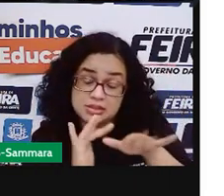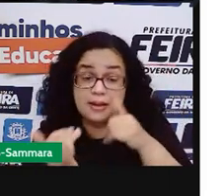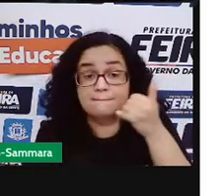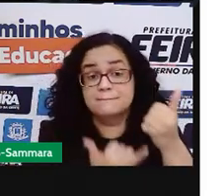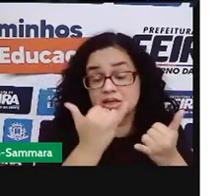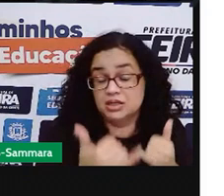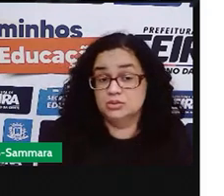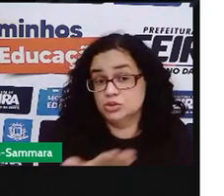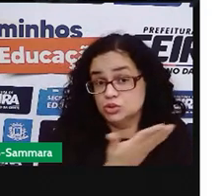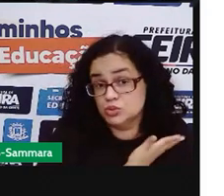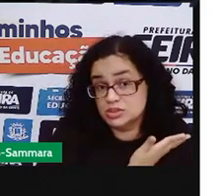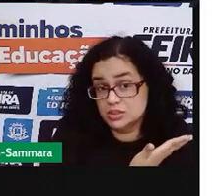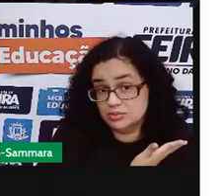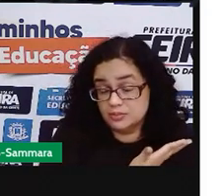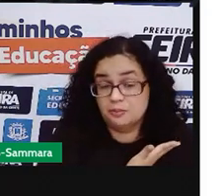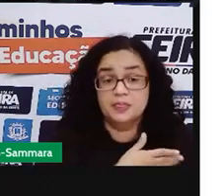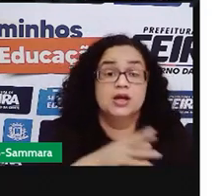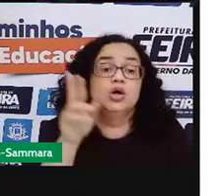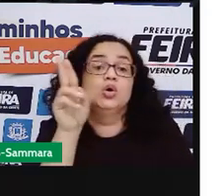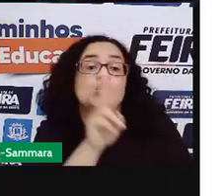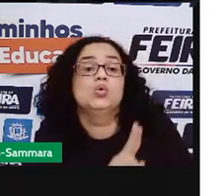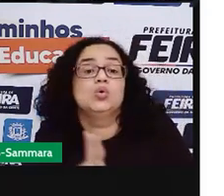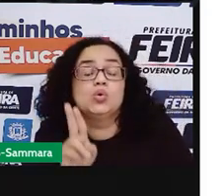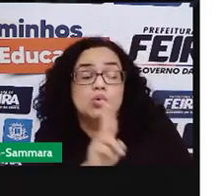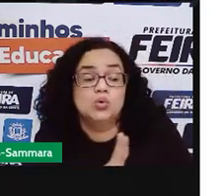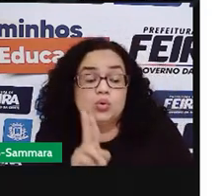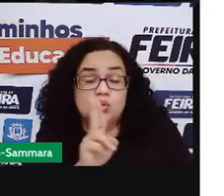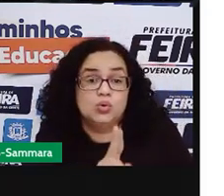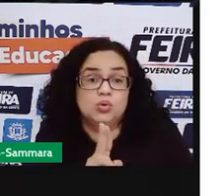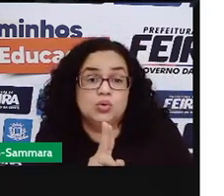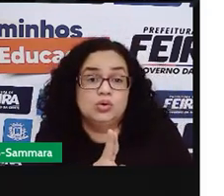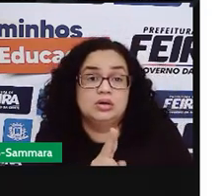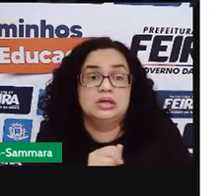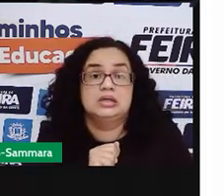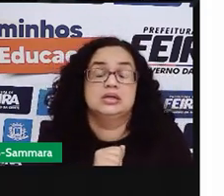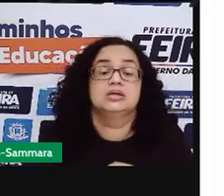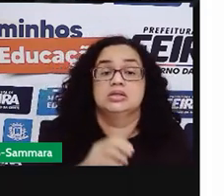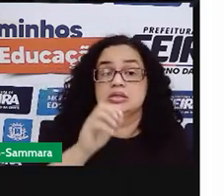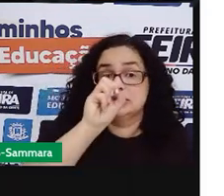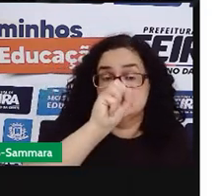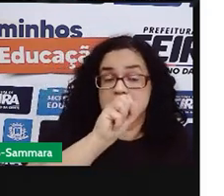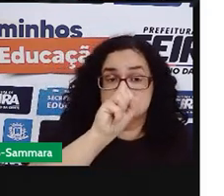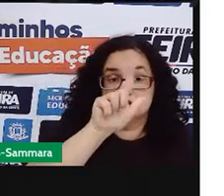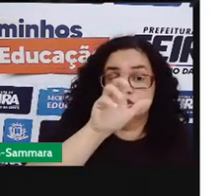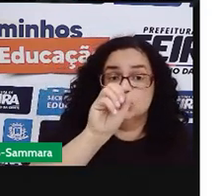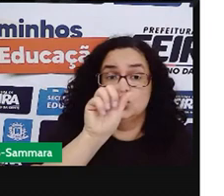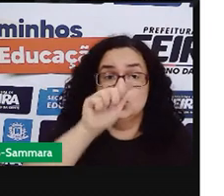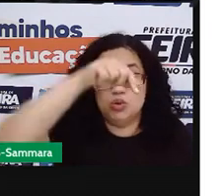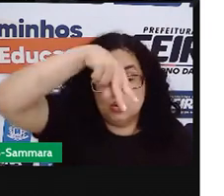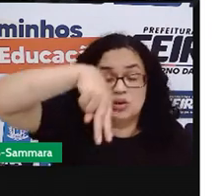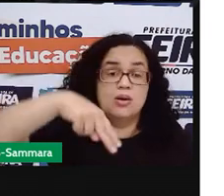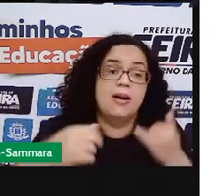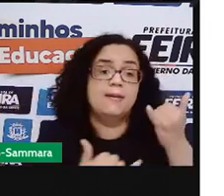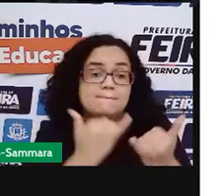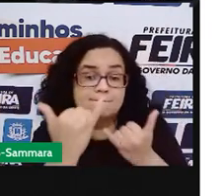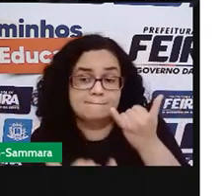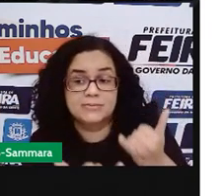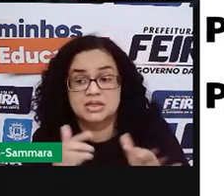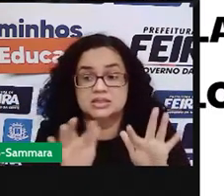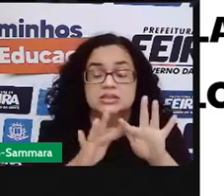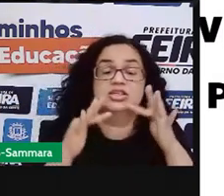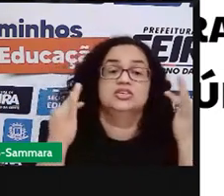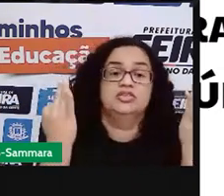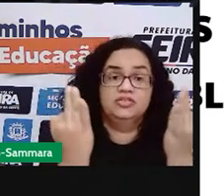os amigos. Utilizamos muitas das vezes os slogans numa brincadeira em